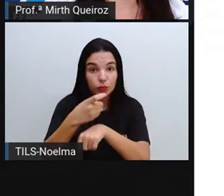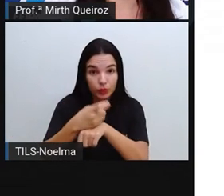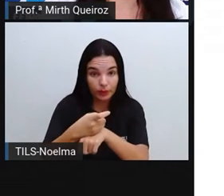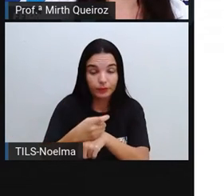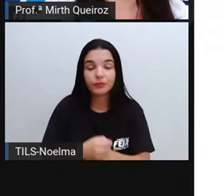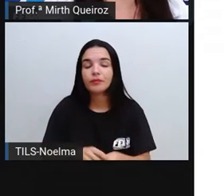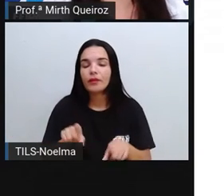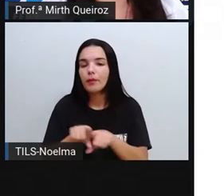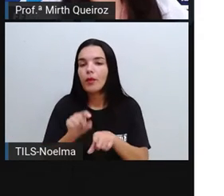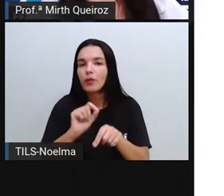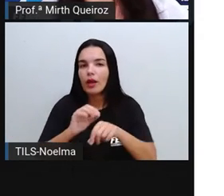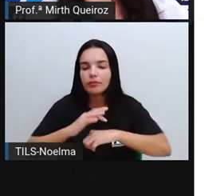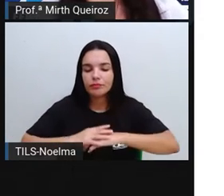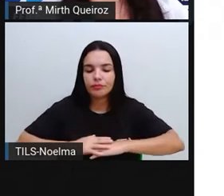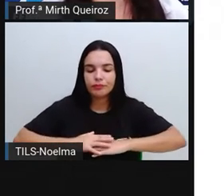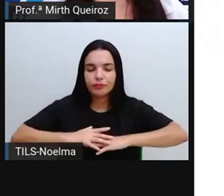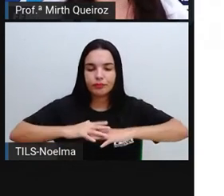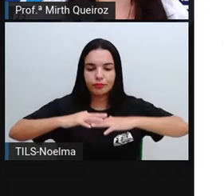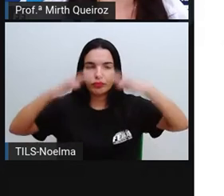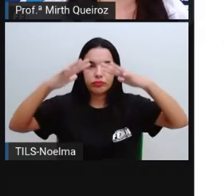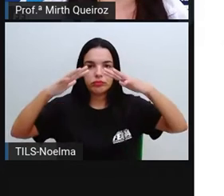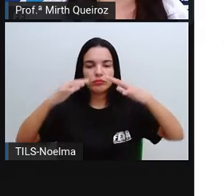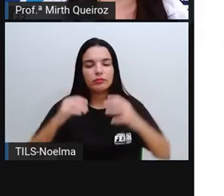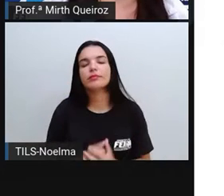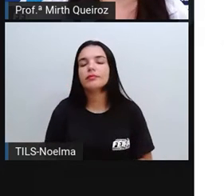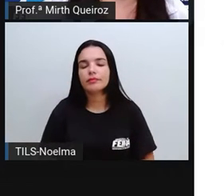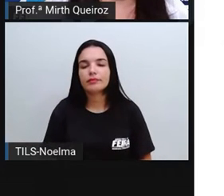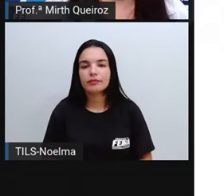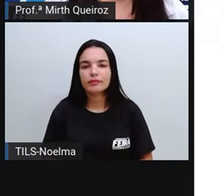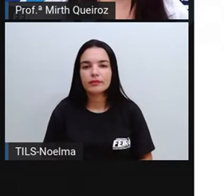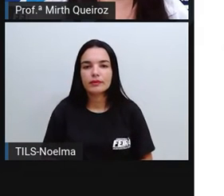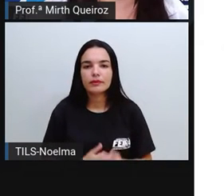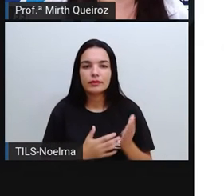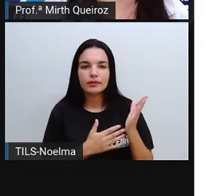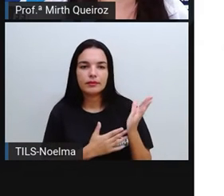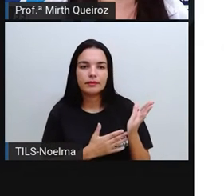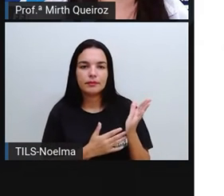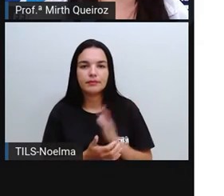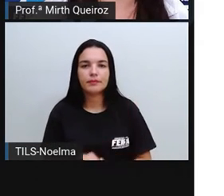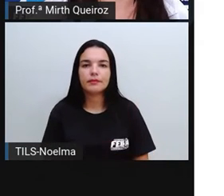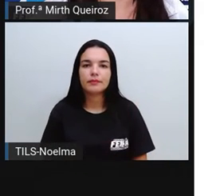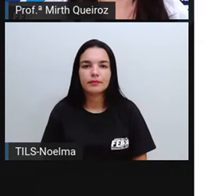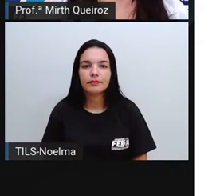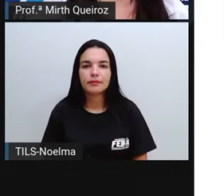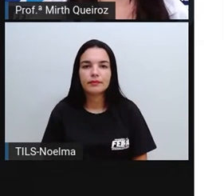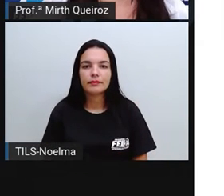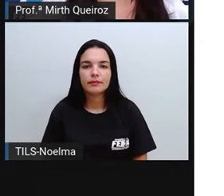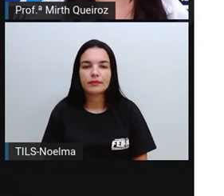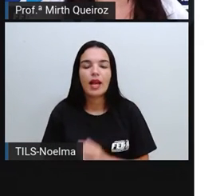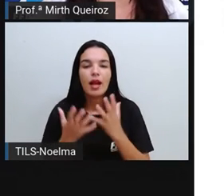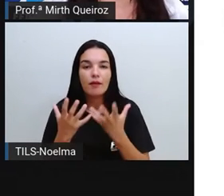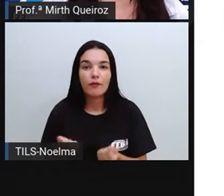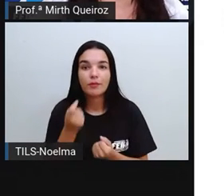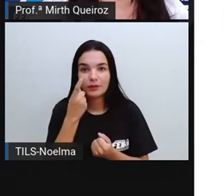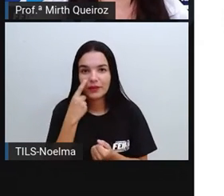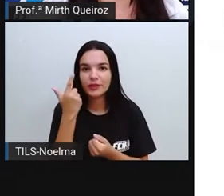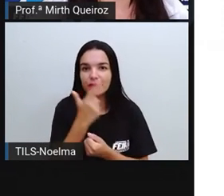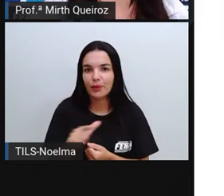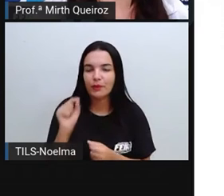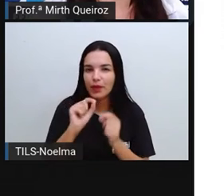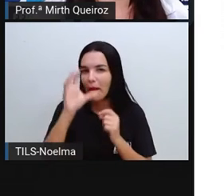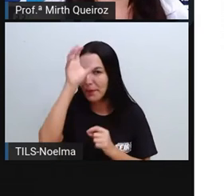e vai do sólido diretamente para o gasoso, então ocorre uma sublimação. Vamos revisar o que